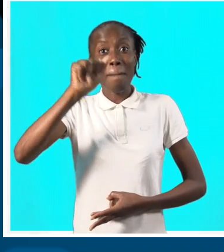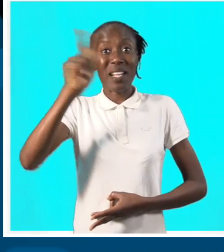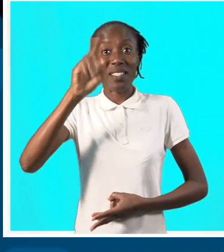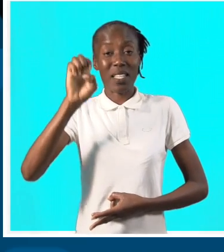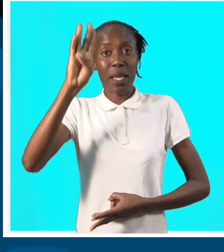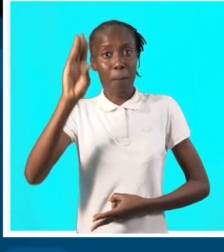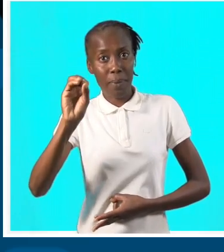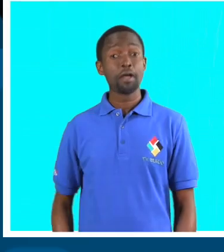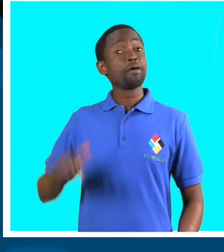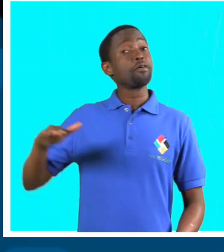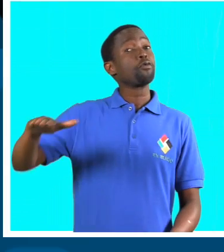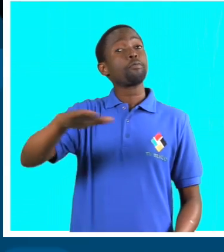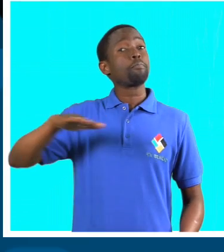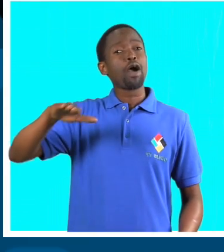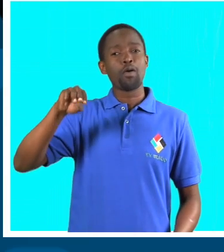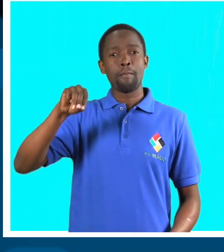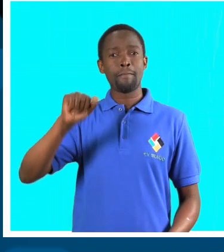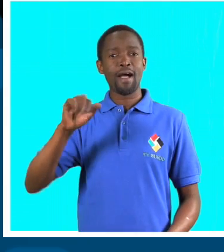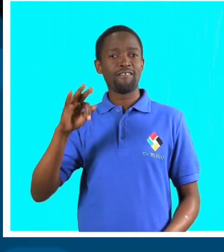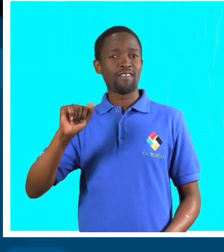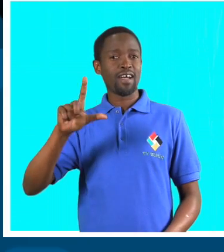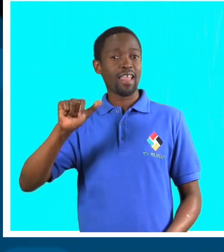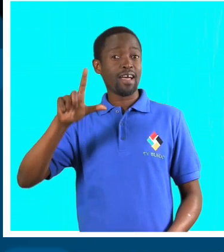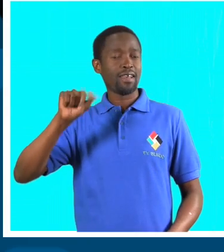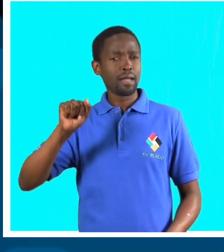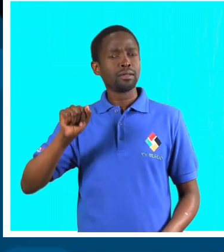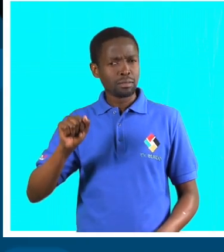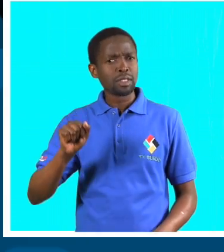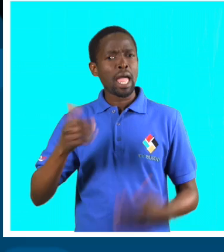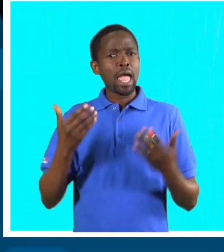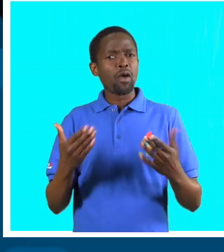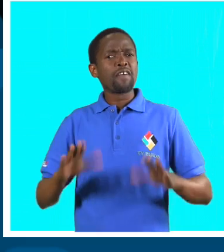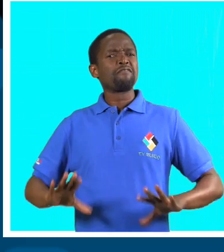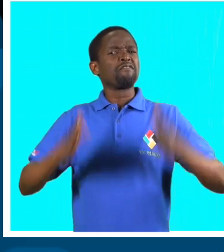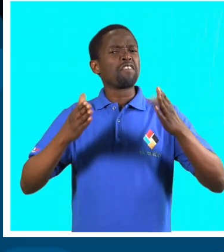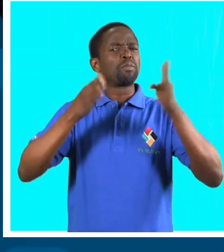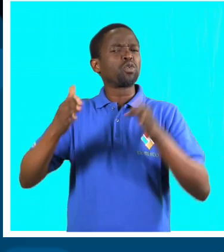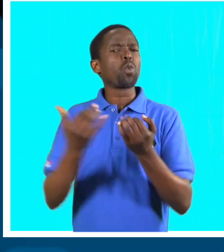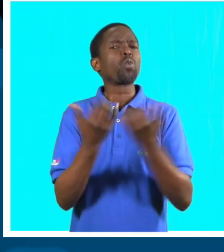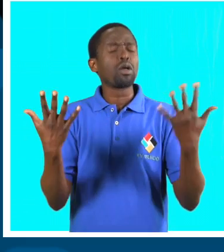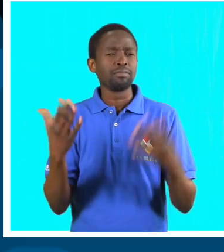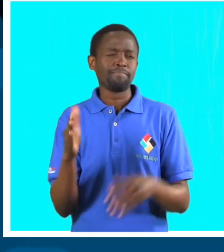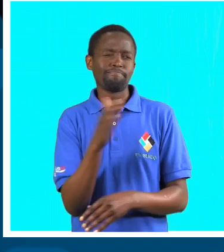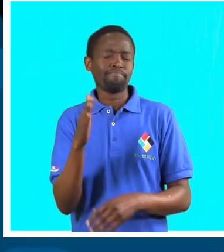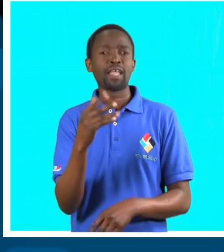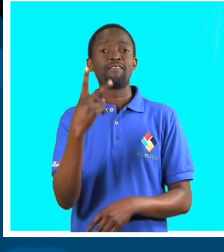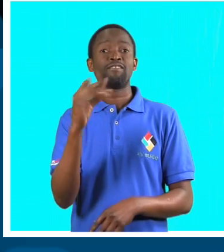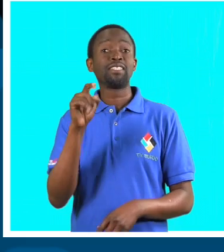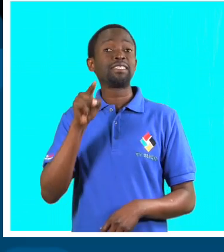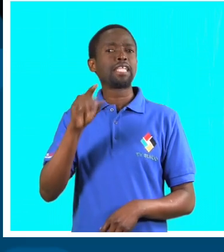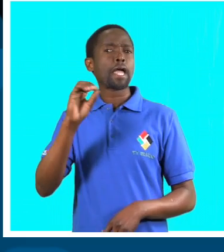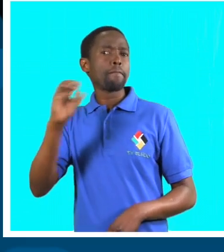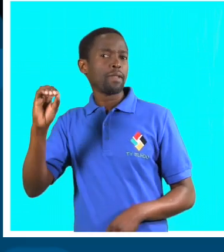que chama-se maceboa. No bairro da Mafalala, vivem atualmente cerca de 20 mil habitantes. É uma área